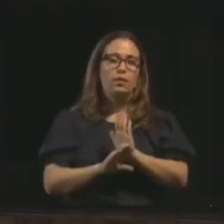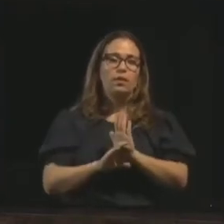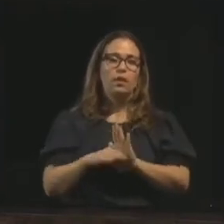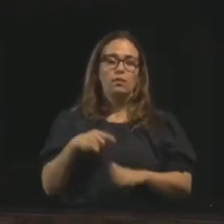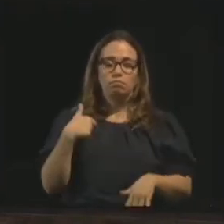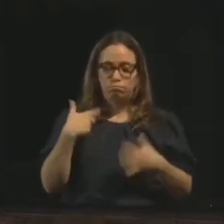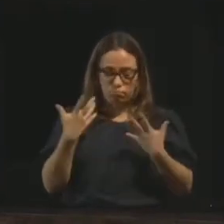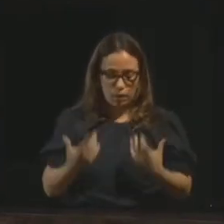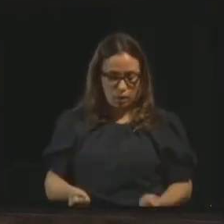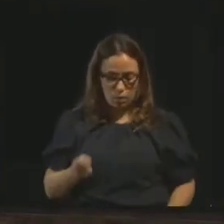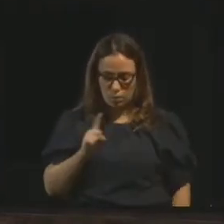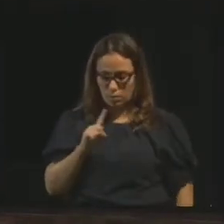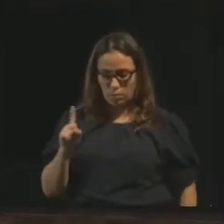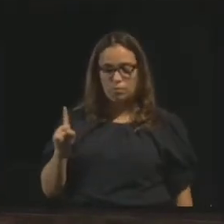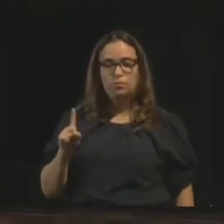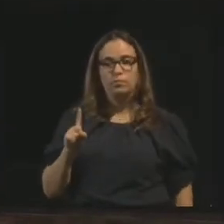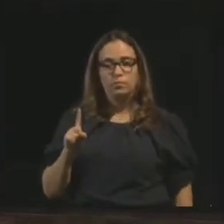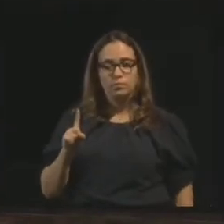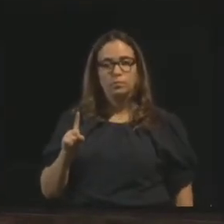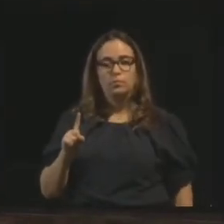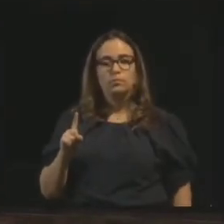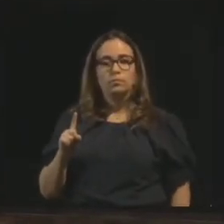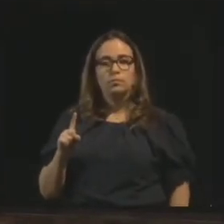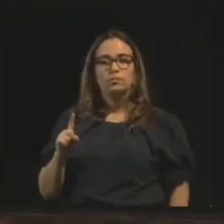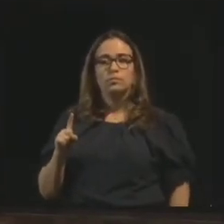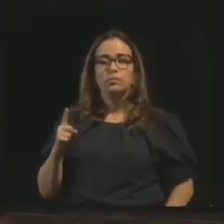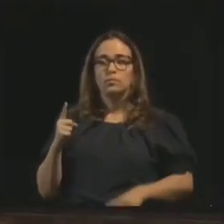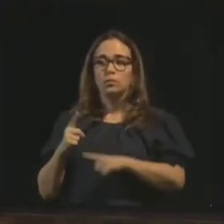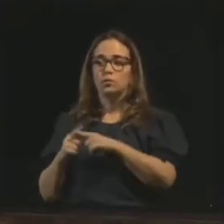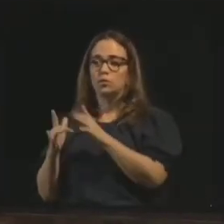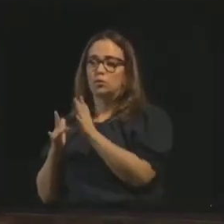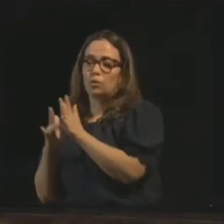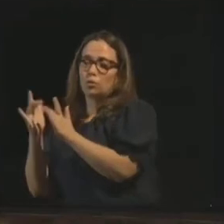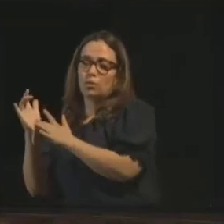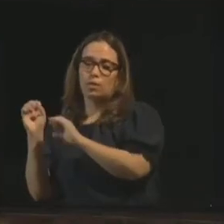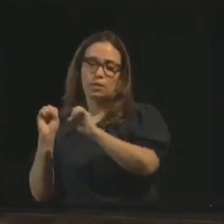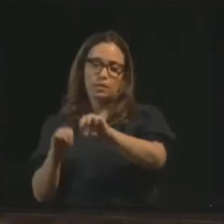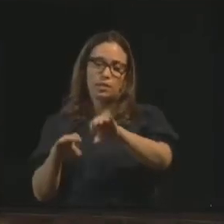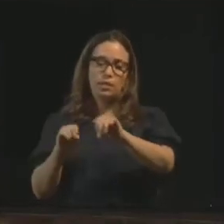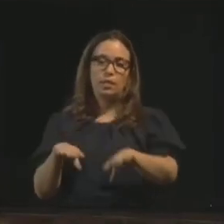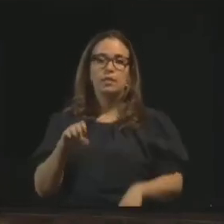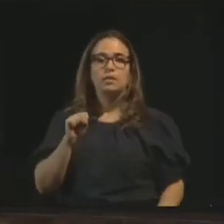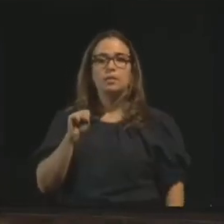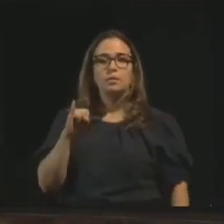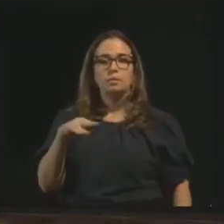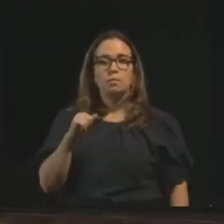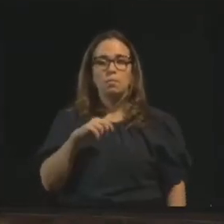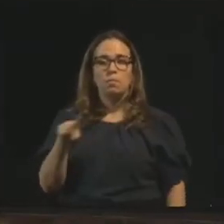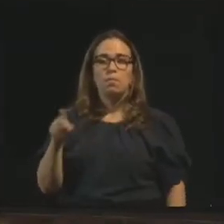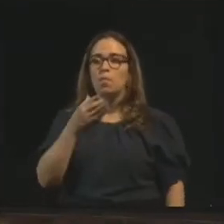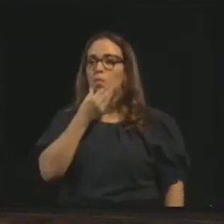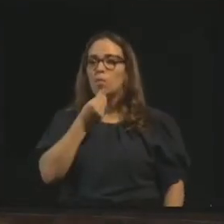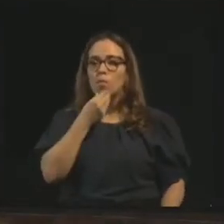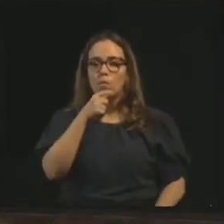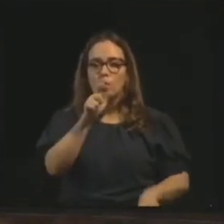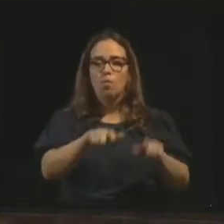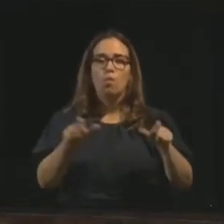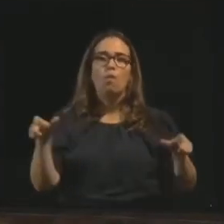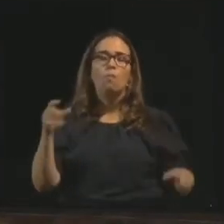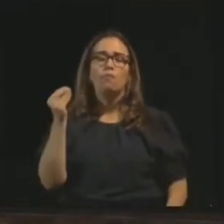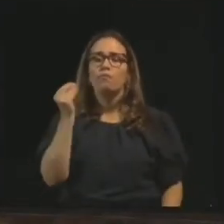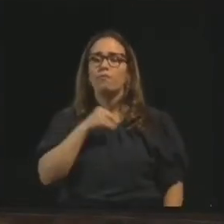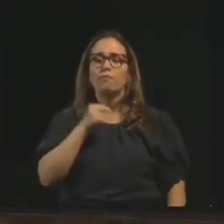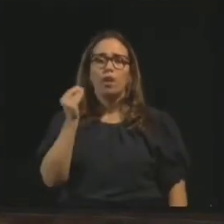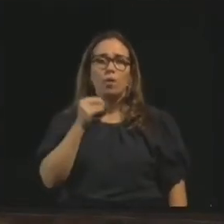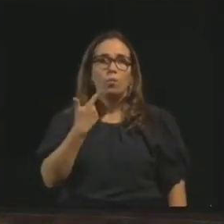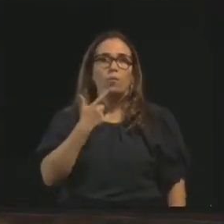Pedro. Quando Jesus ensina a Simão que os homens, na verdade, são mais frágeis do que